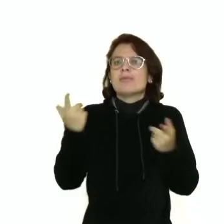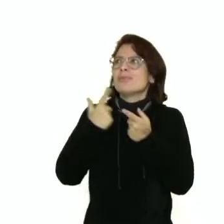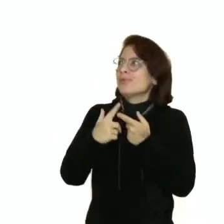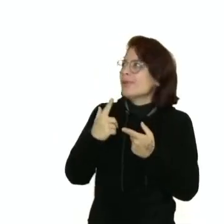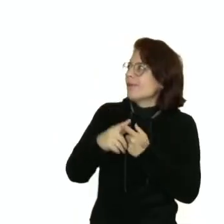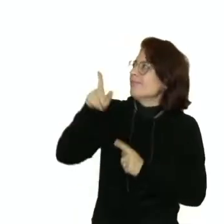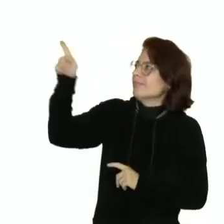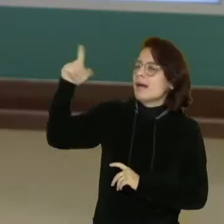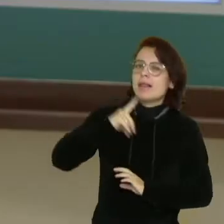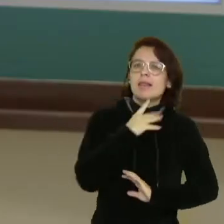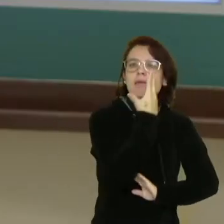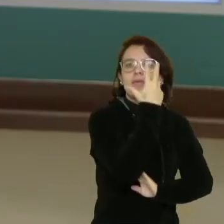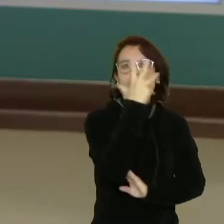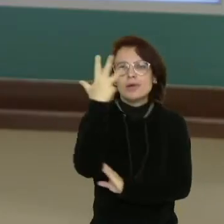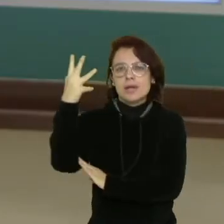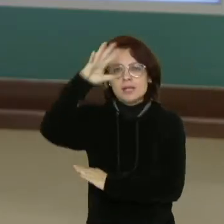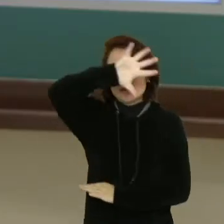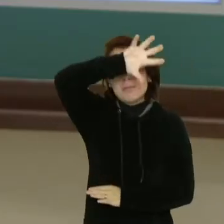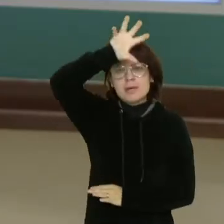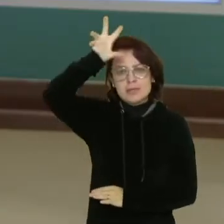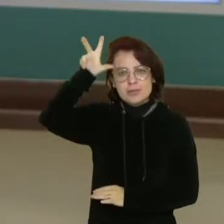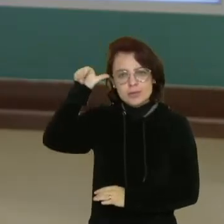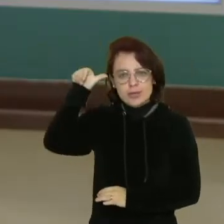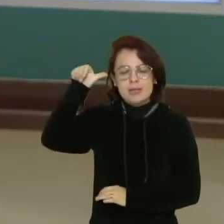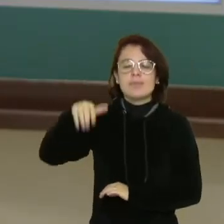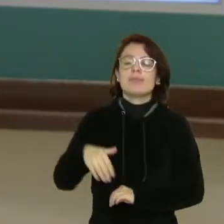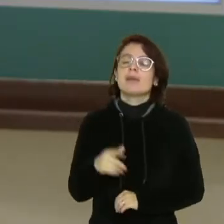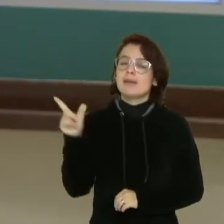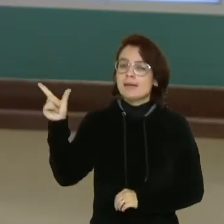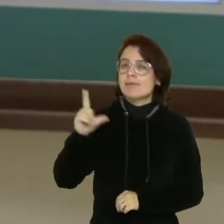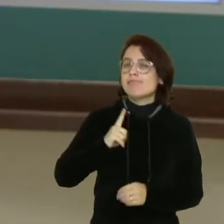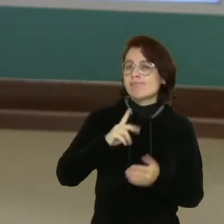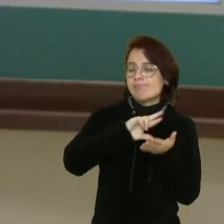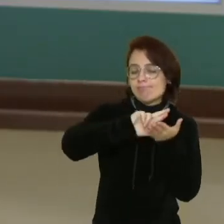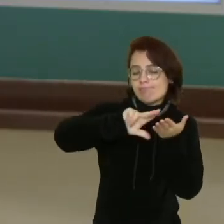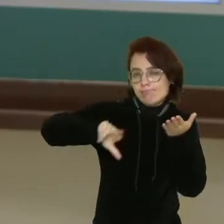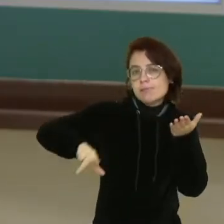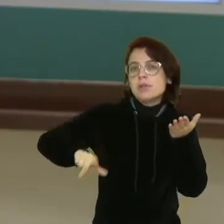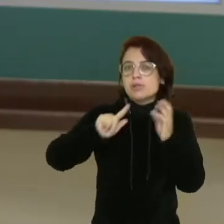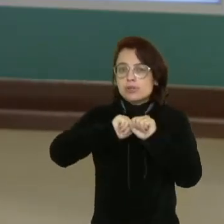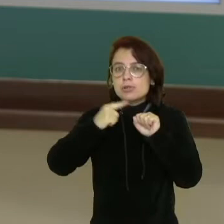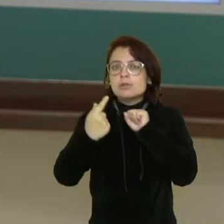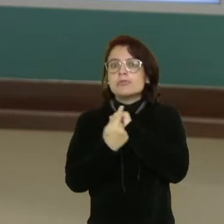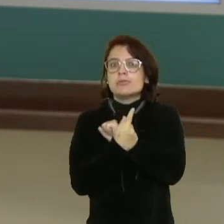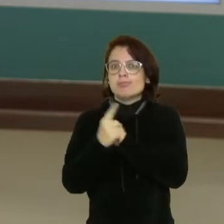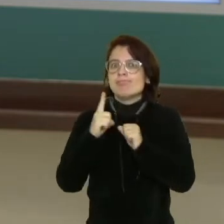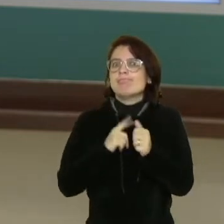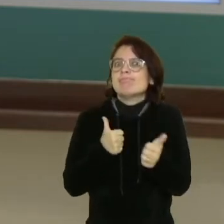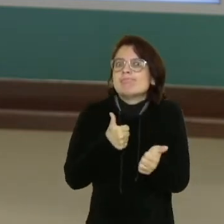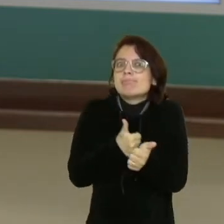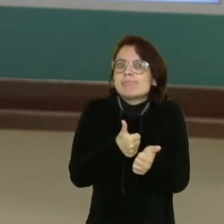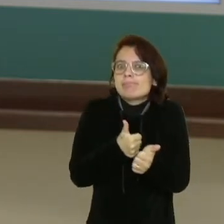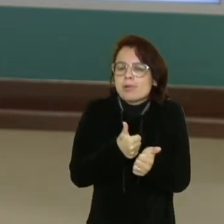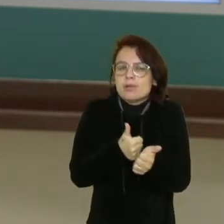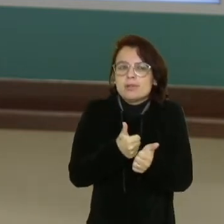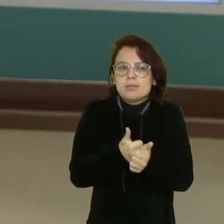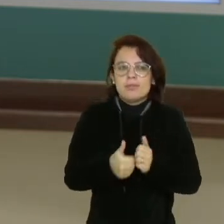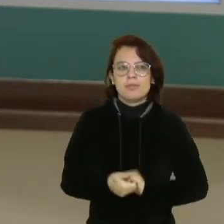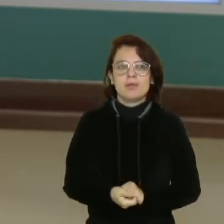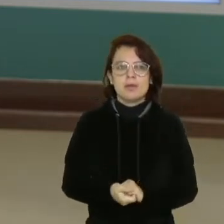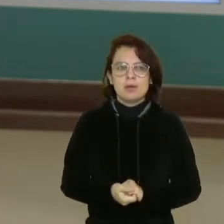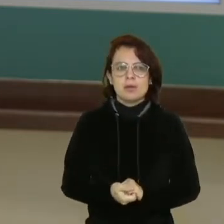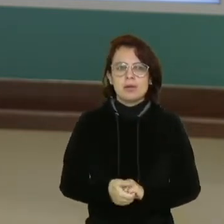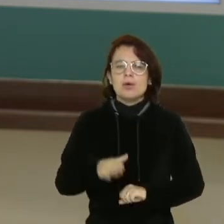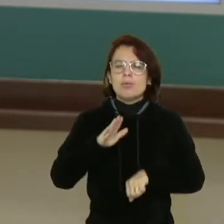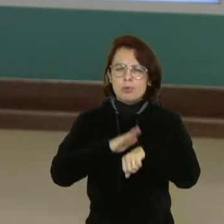floresta amazônica. É a região que vai ter características geográficas muito próximas. Quando nós pensamos em criar